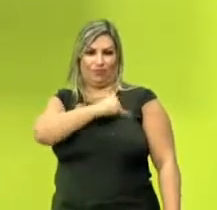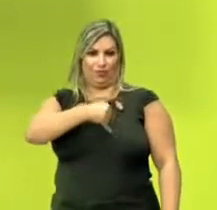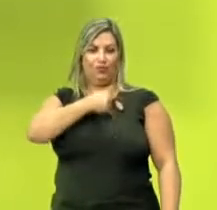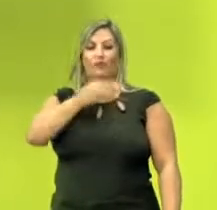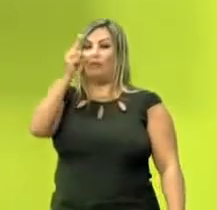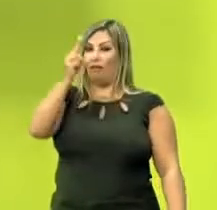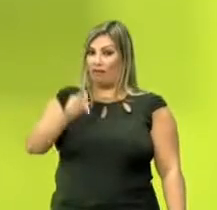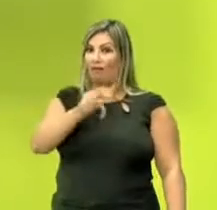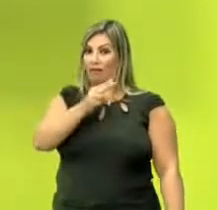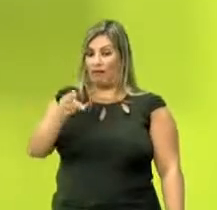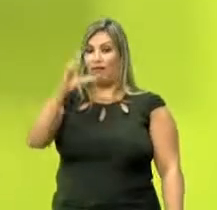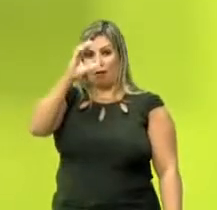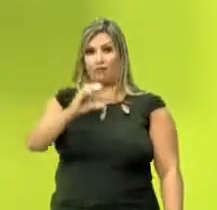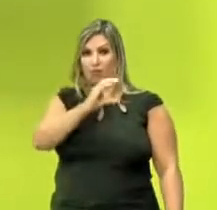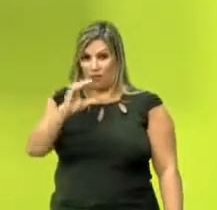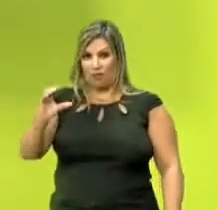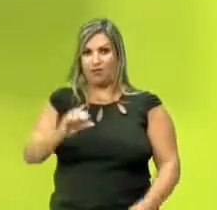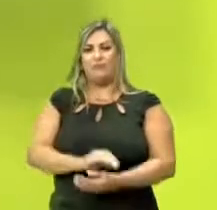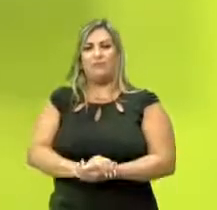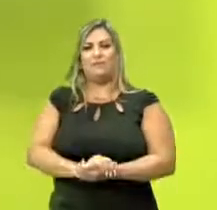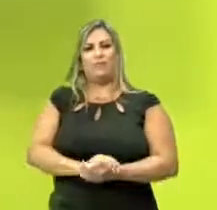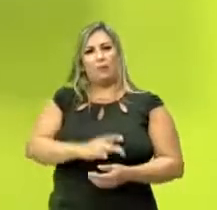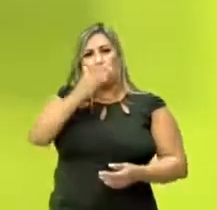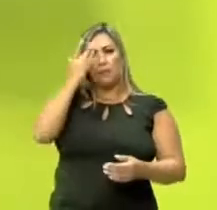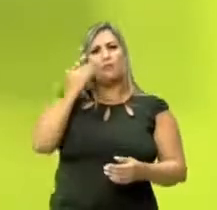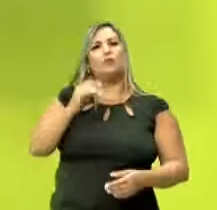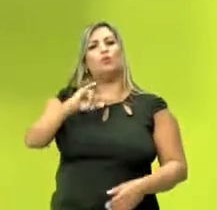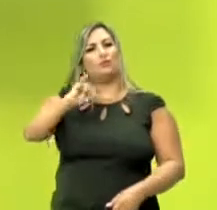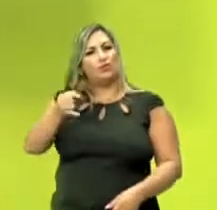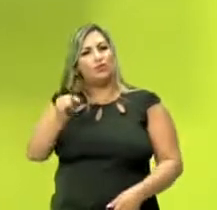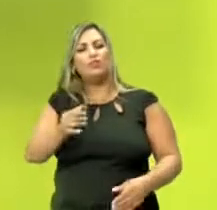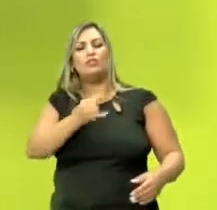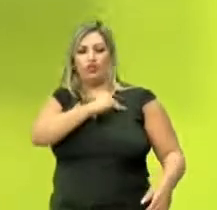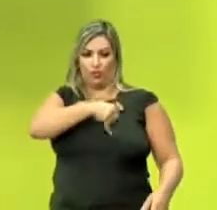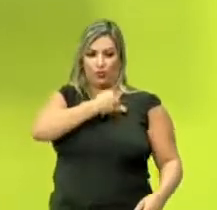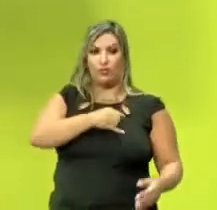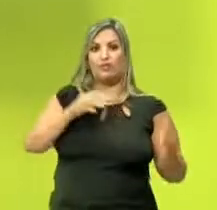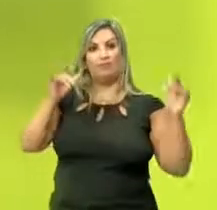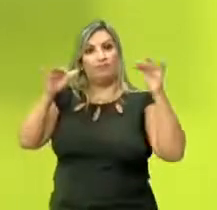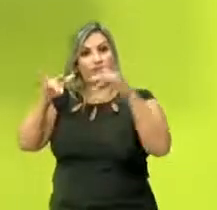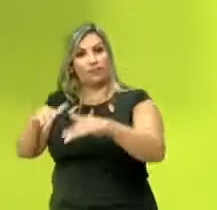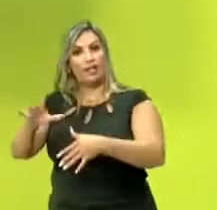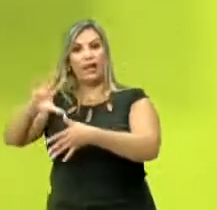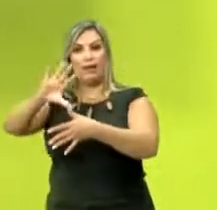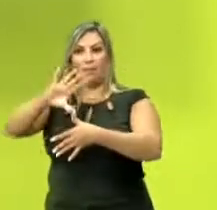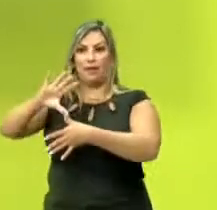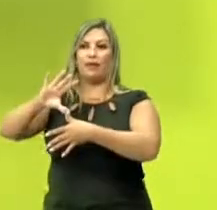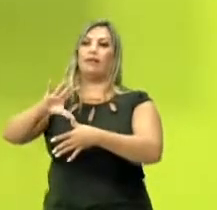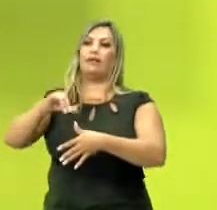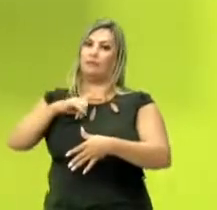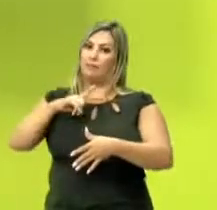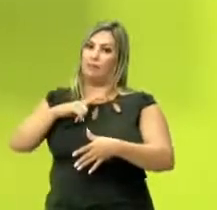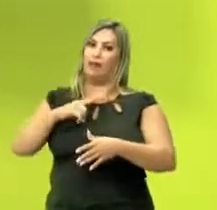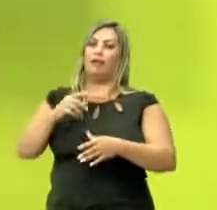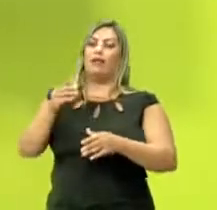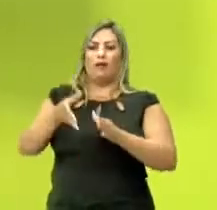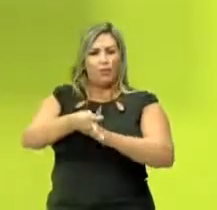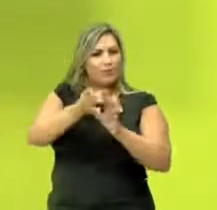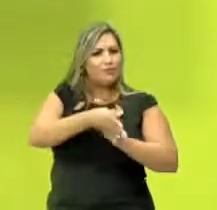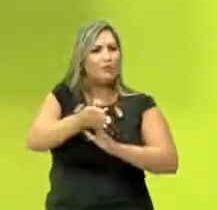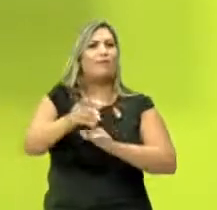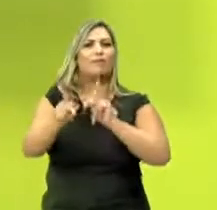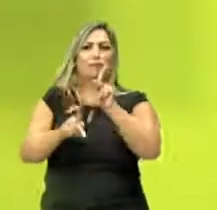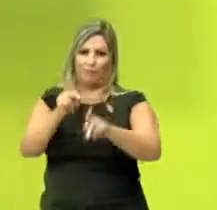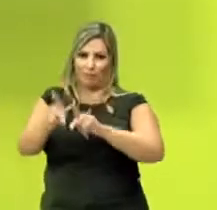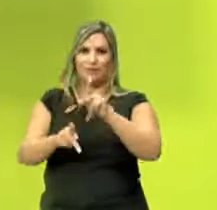da Igreja Católica, nós vemos missionários jesuítas vindo para o território da América justamente para evangelizar a